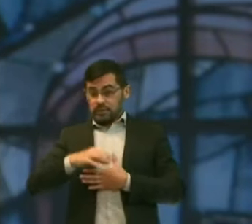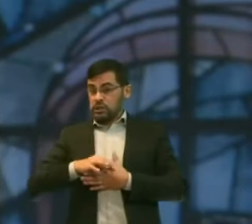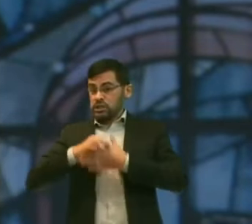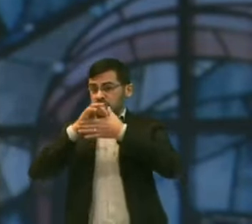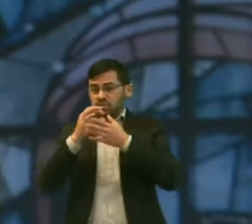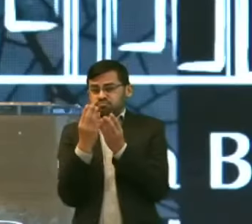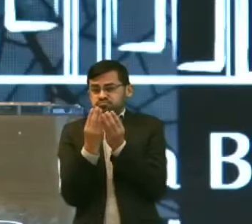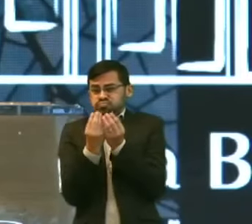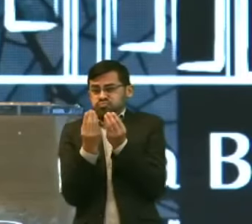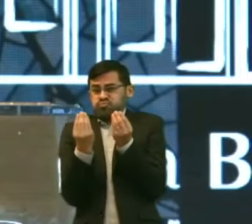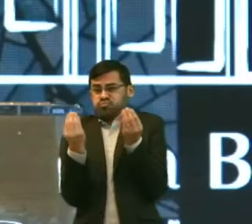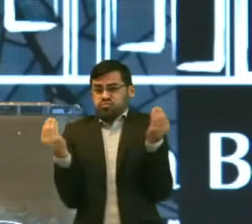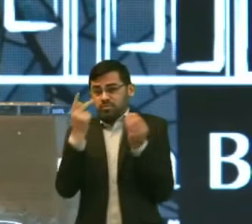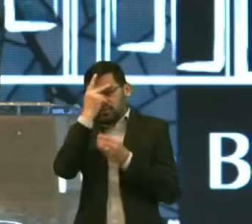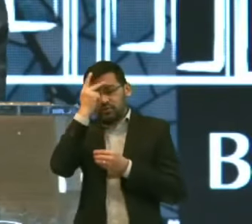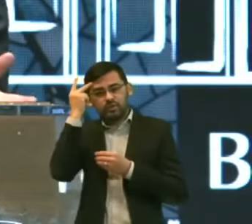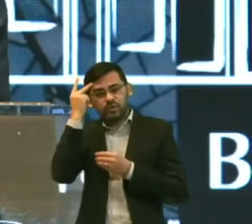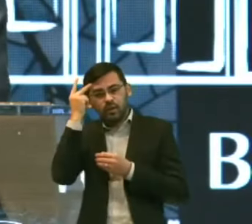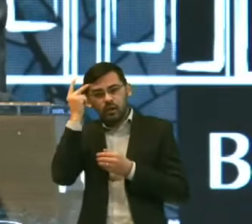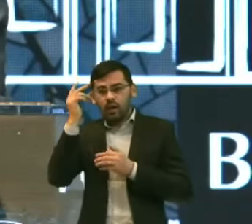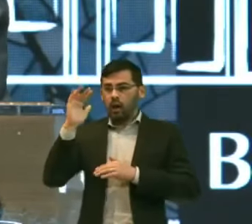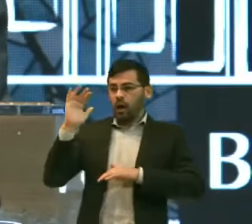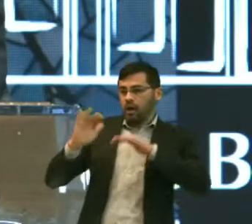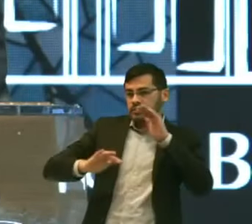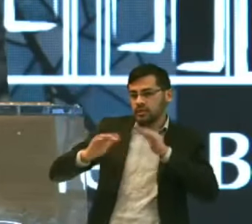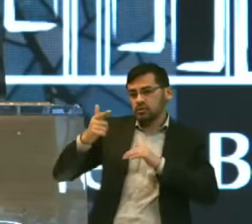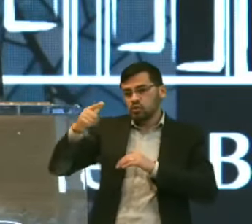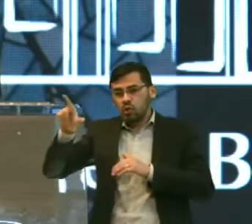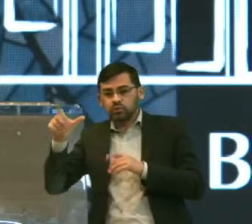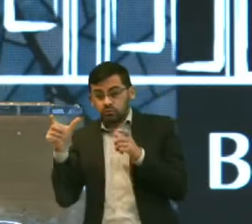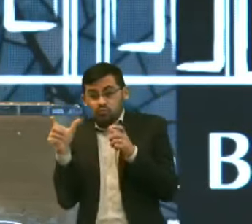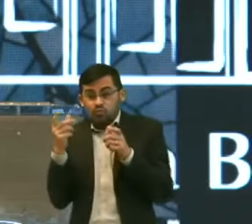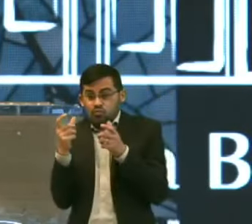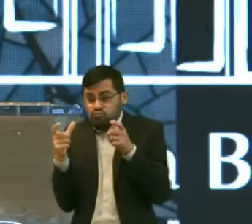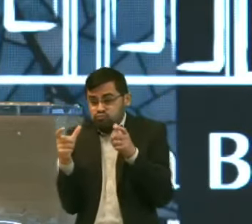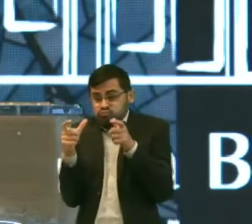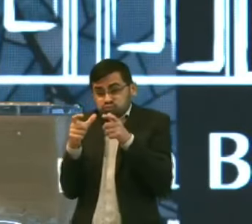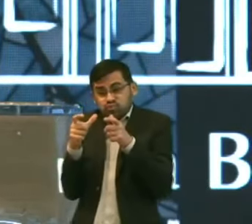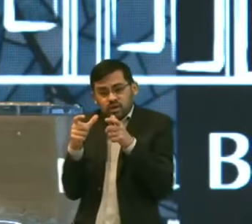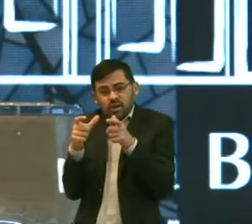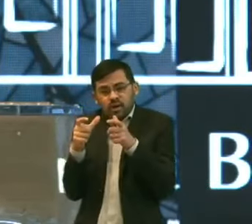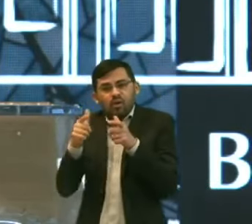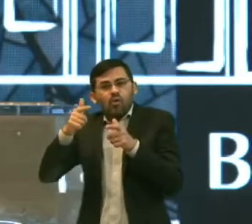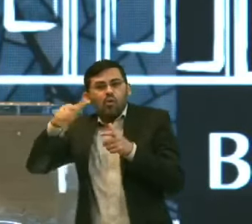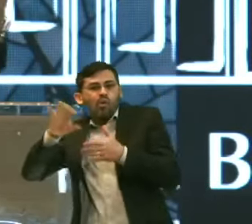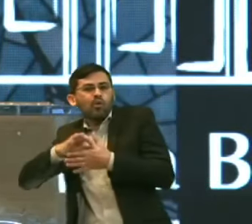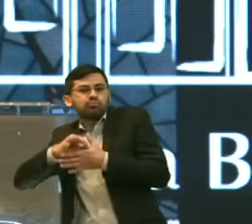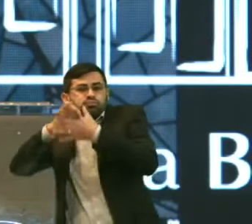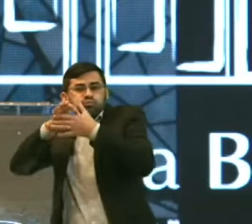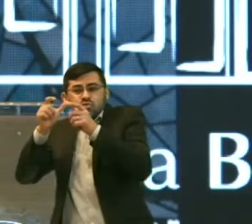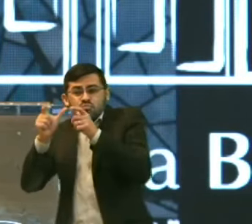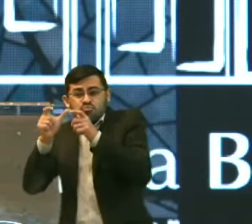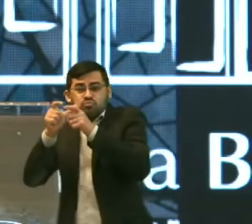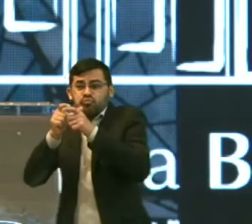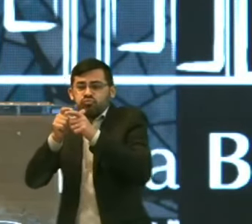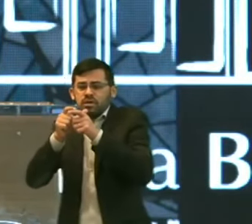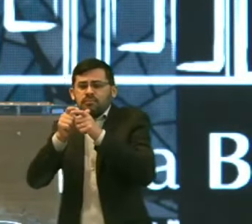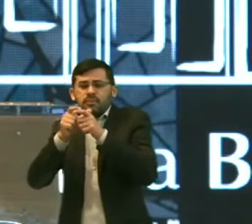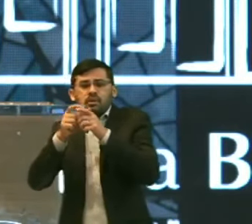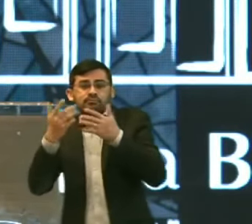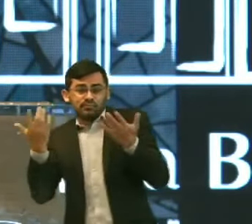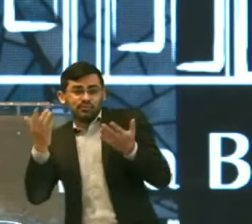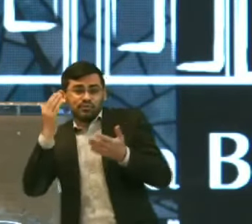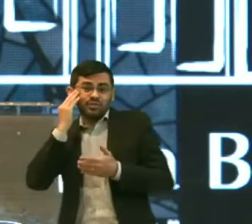Outros serão líderes De centenas de pessoas Outros serão líderes De dezenas de pessoas